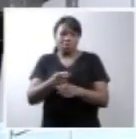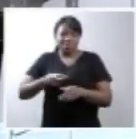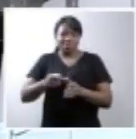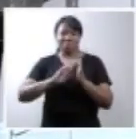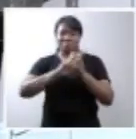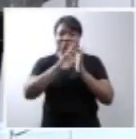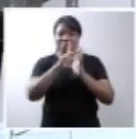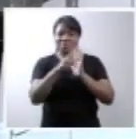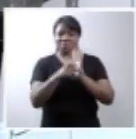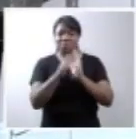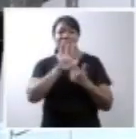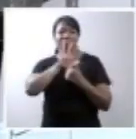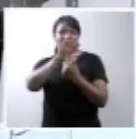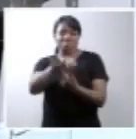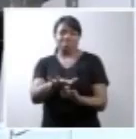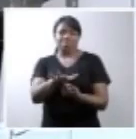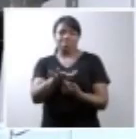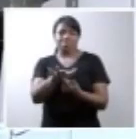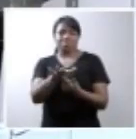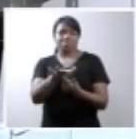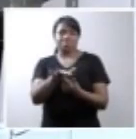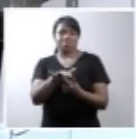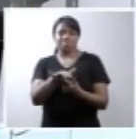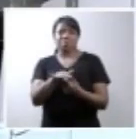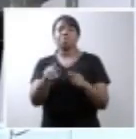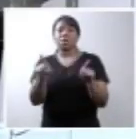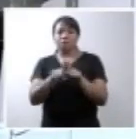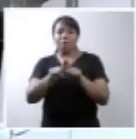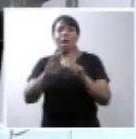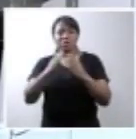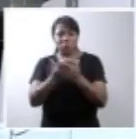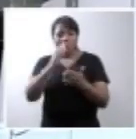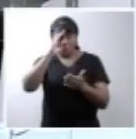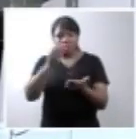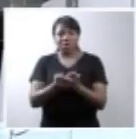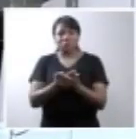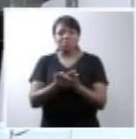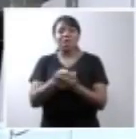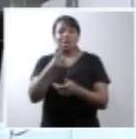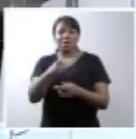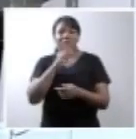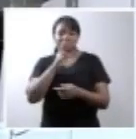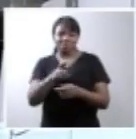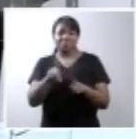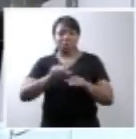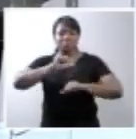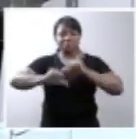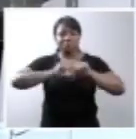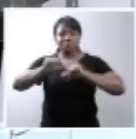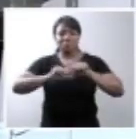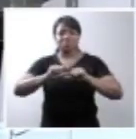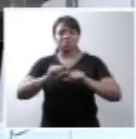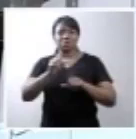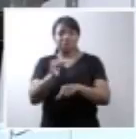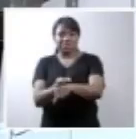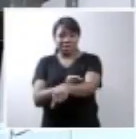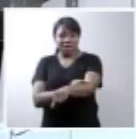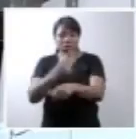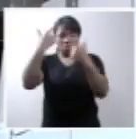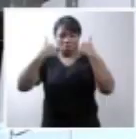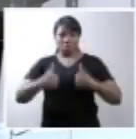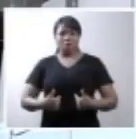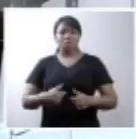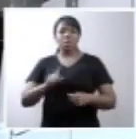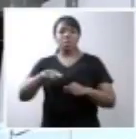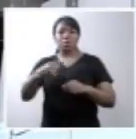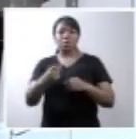formas de se manifestar. A Escola de Gente acredita que o resultado das sucessivas transformações de células humanas a partir da